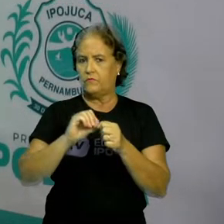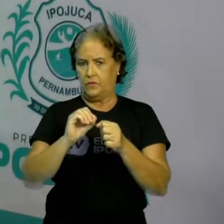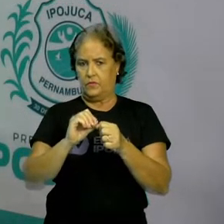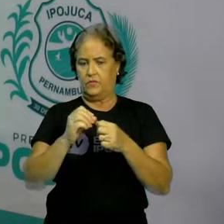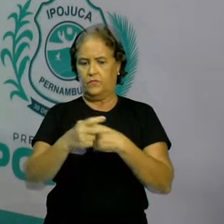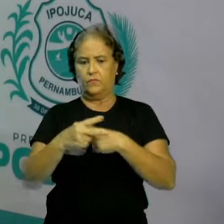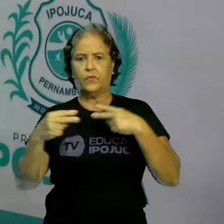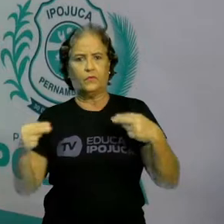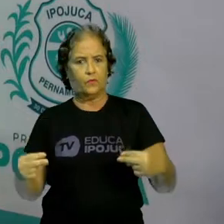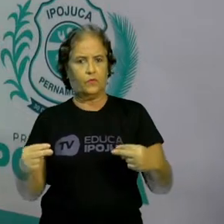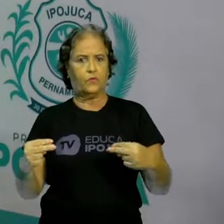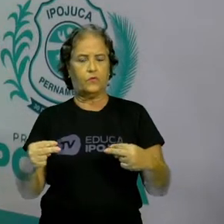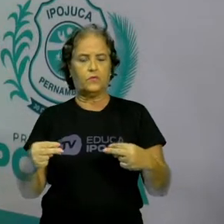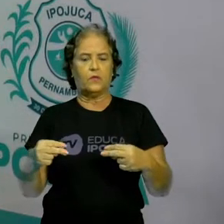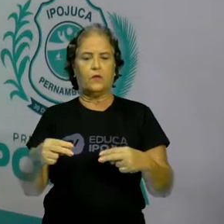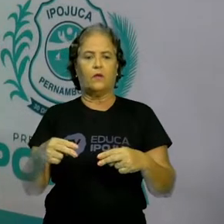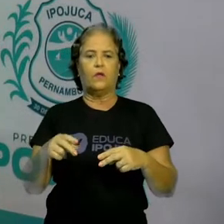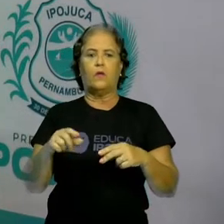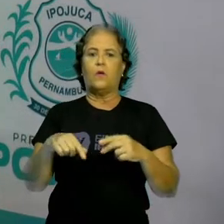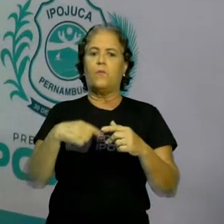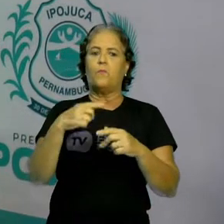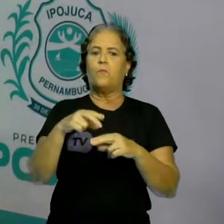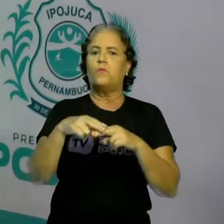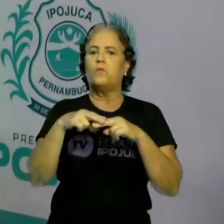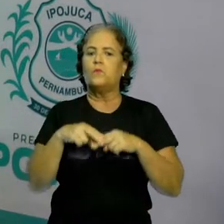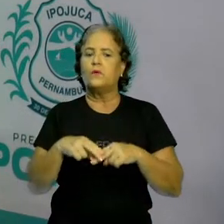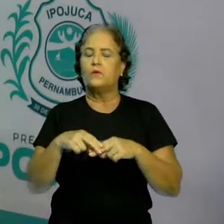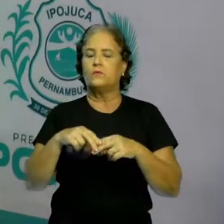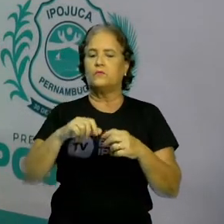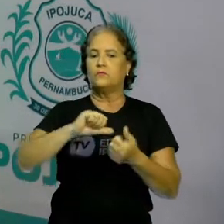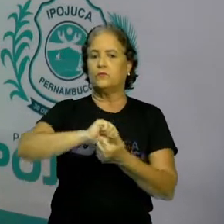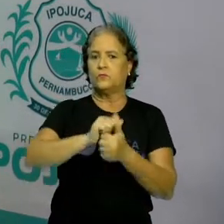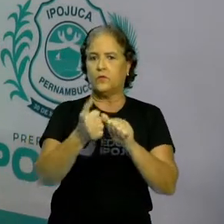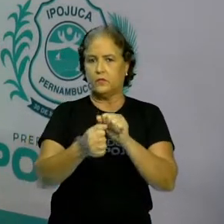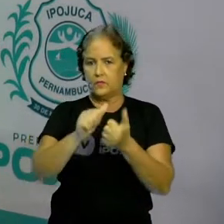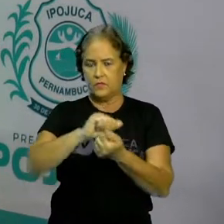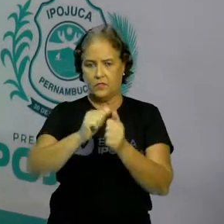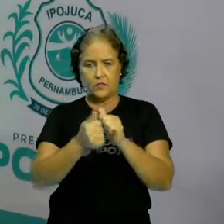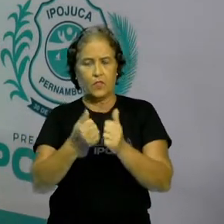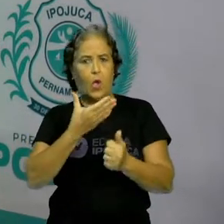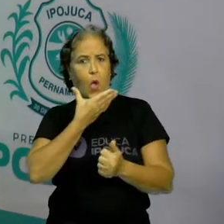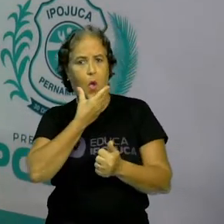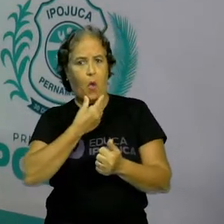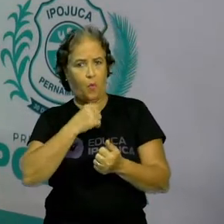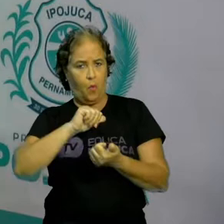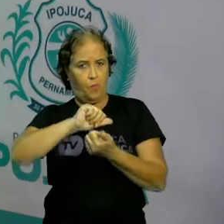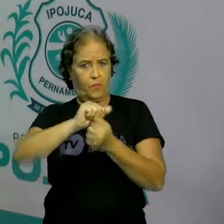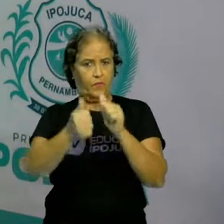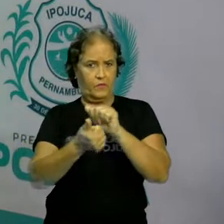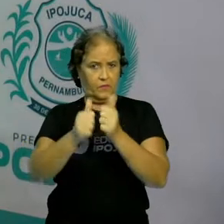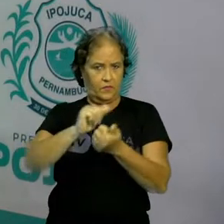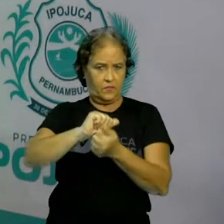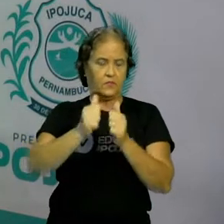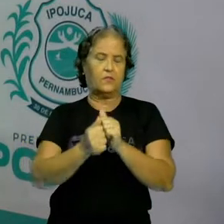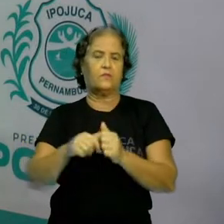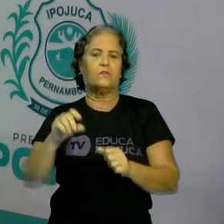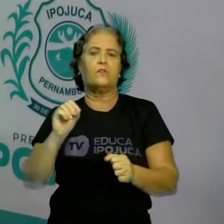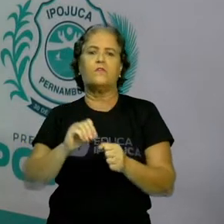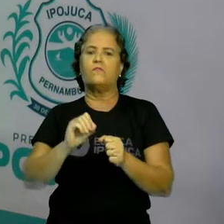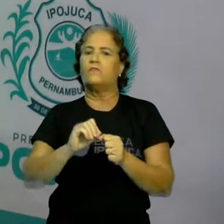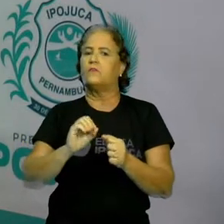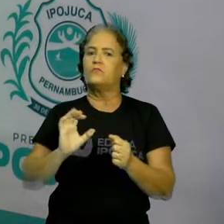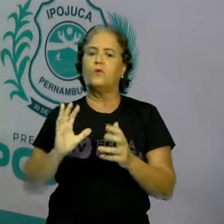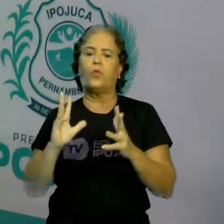por meio do artesanato. O artesão era uma pessoa que controlava todas as fases ali